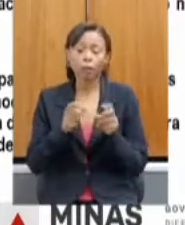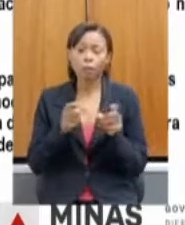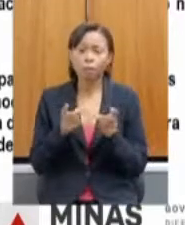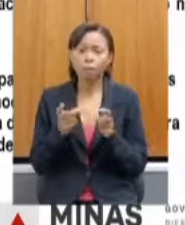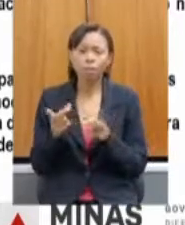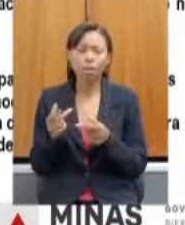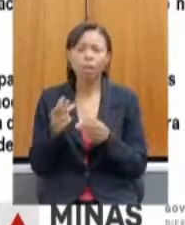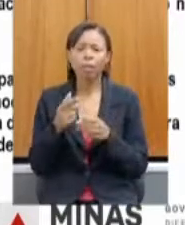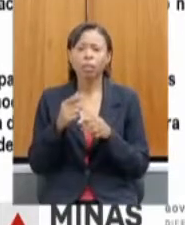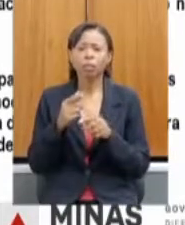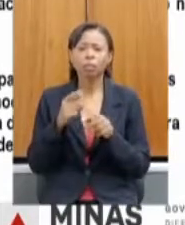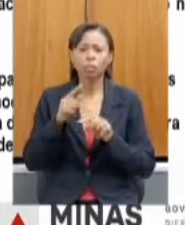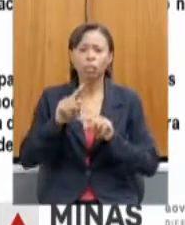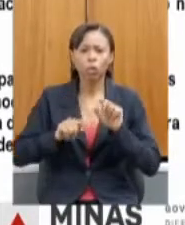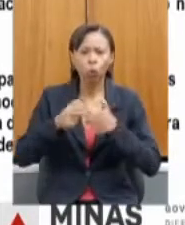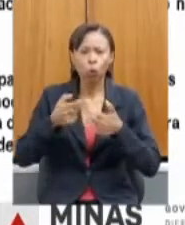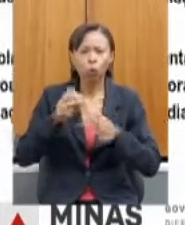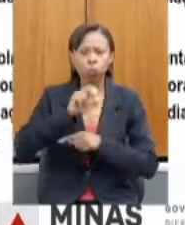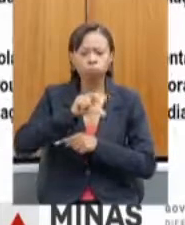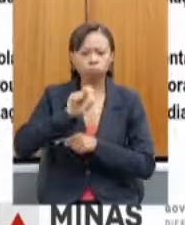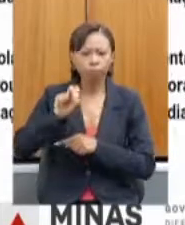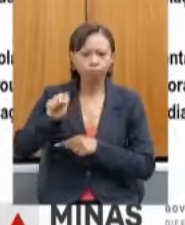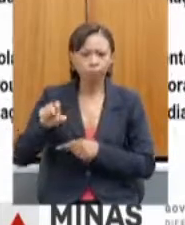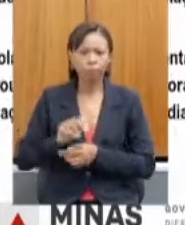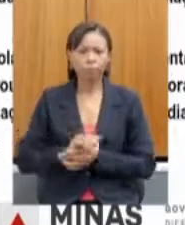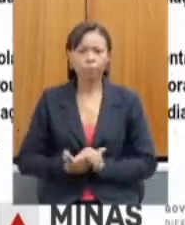de agrotóxicos. Pode passar?